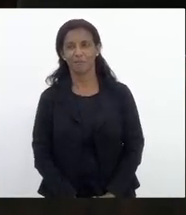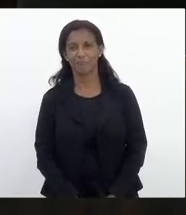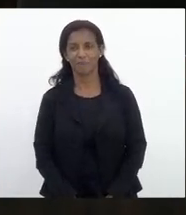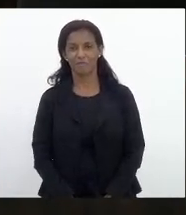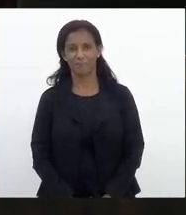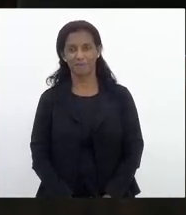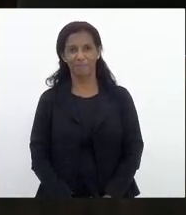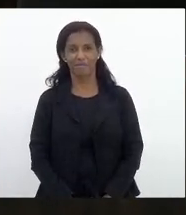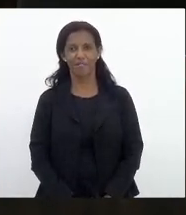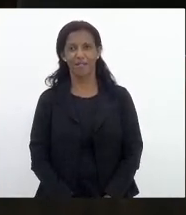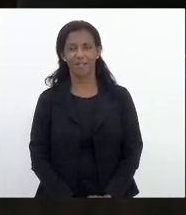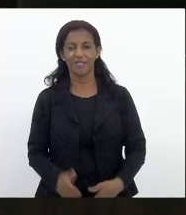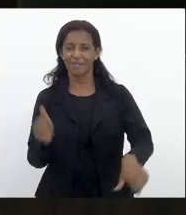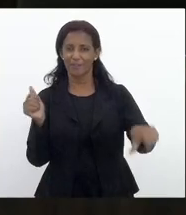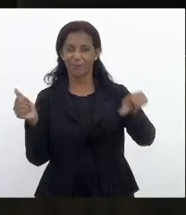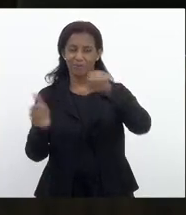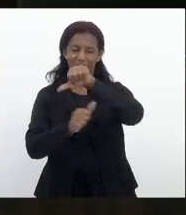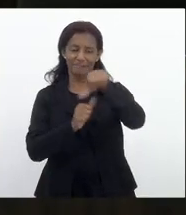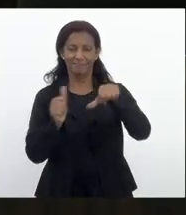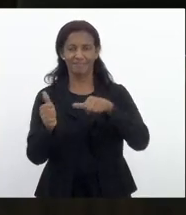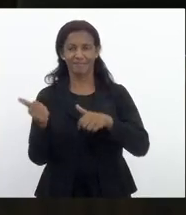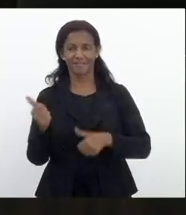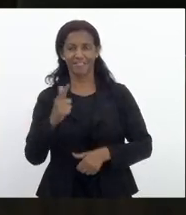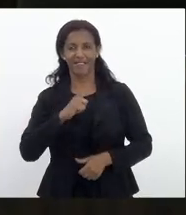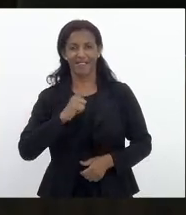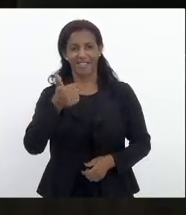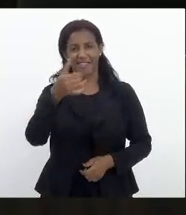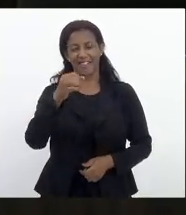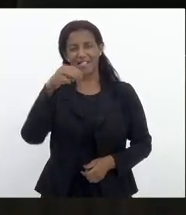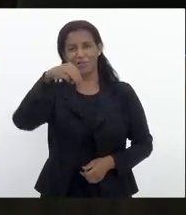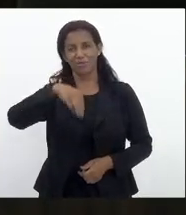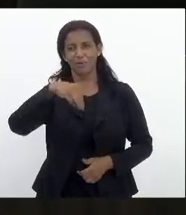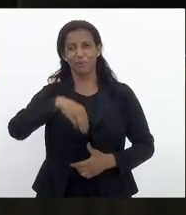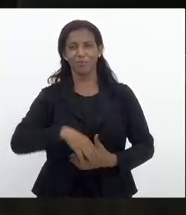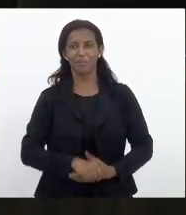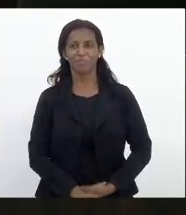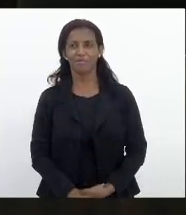por favor vossa excelência tem 10 minutos